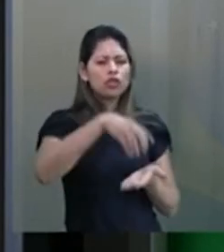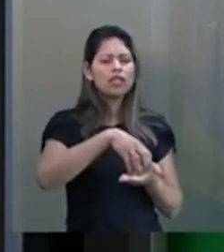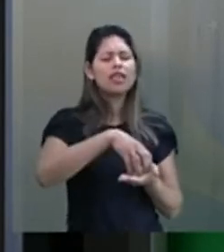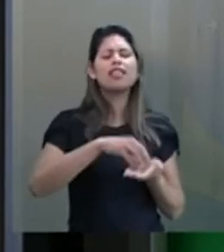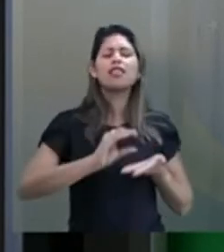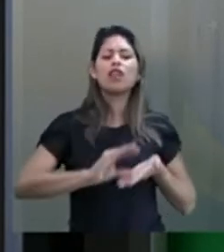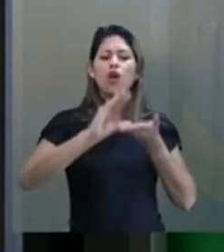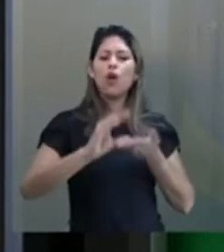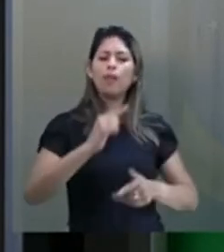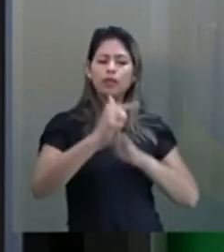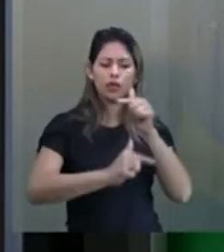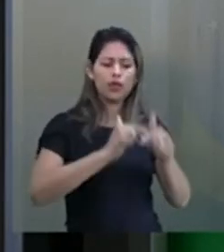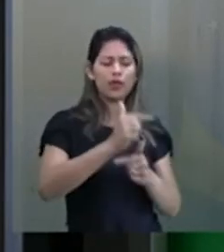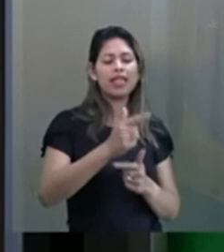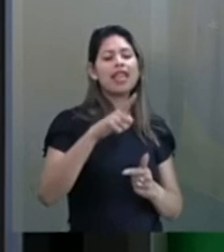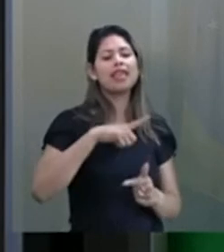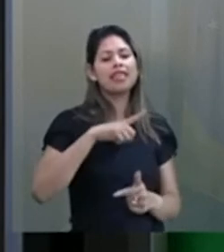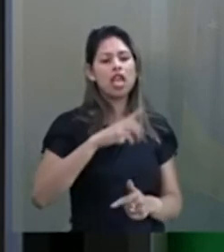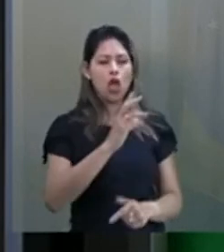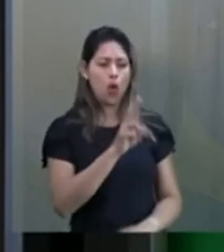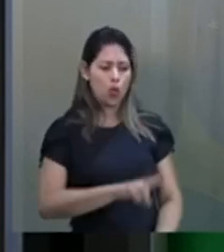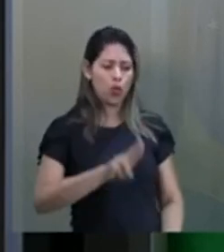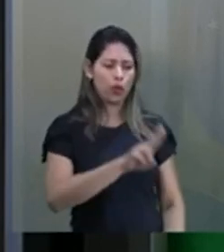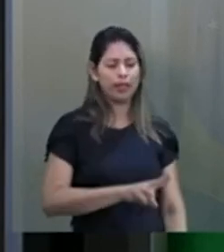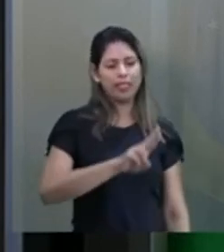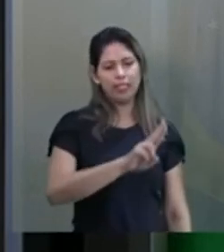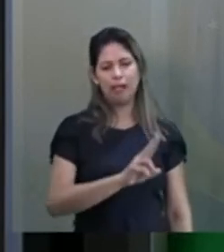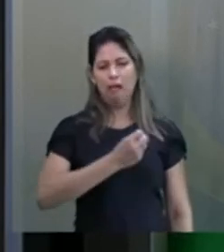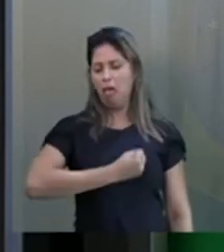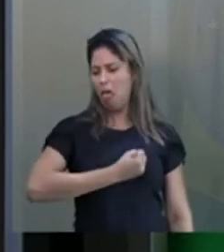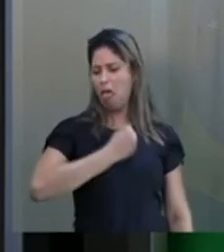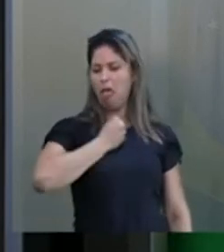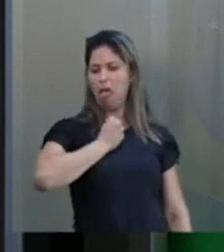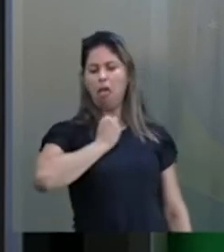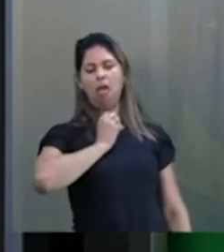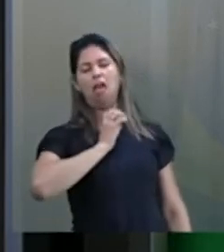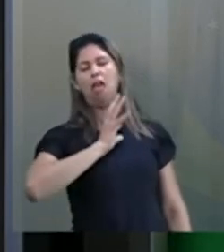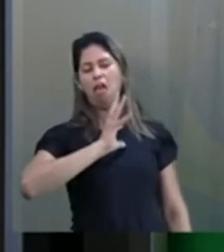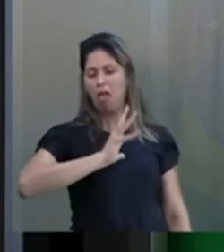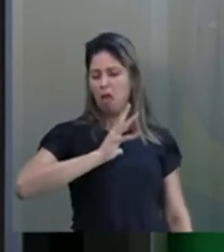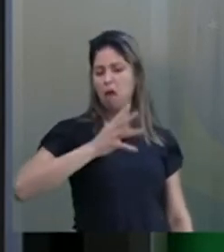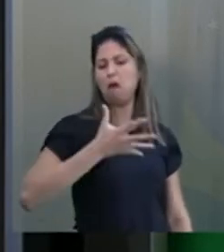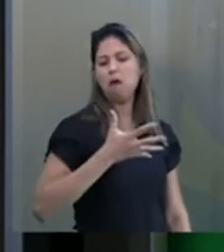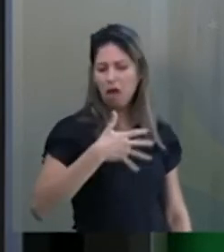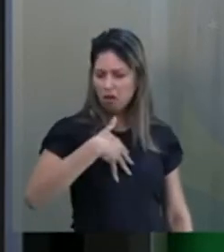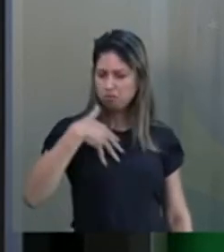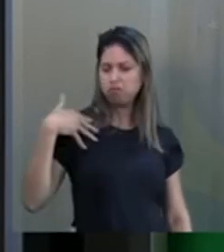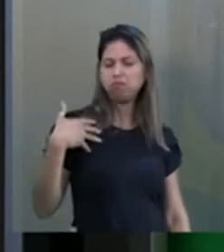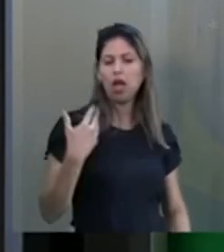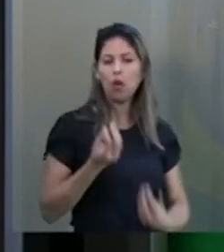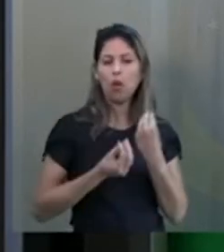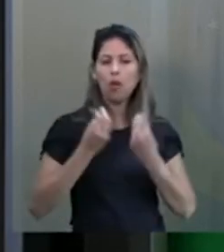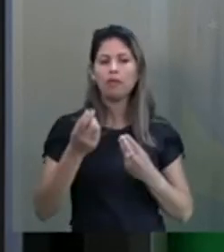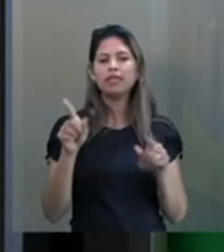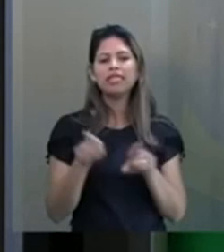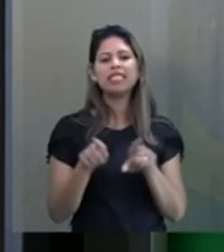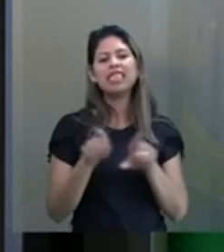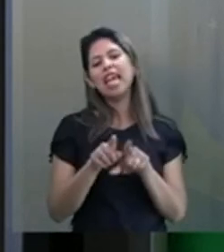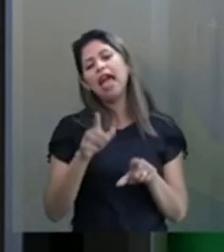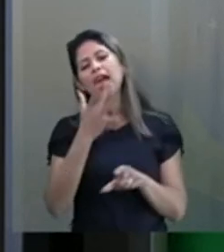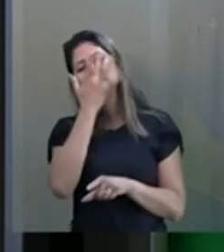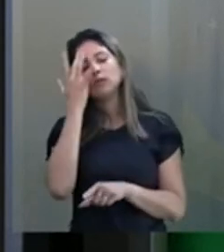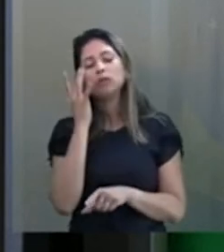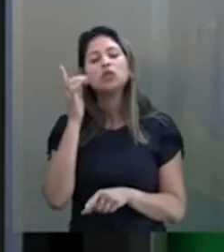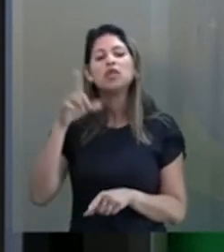tem o que o Hayek chamava de arrogância fatal, de achar que a economia, que as pessoas, são um joguinho de xadrez.